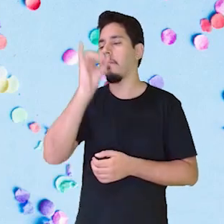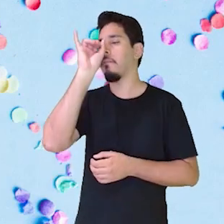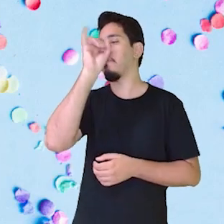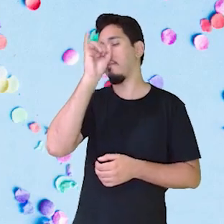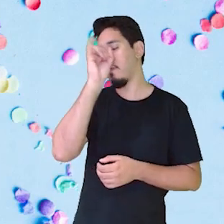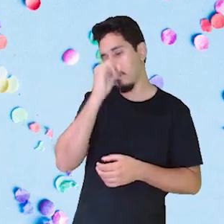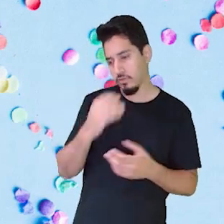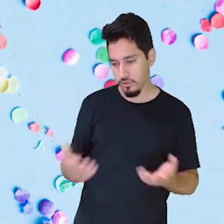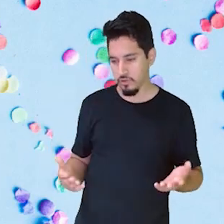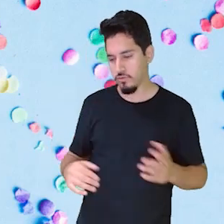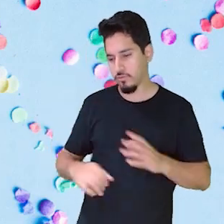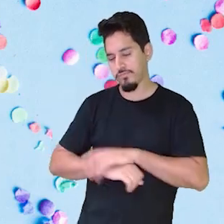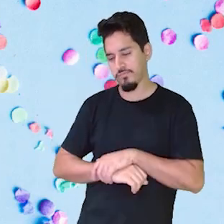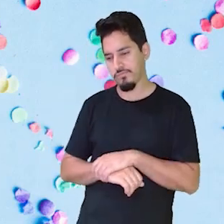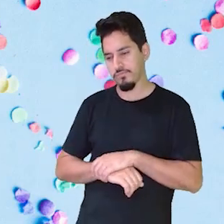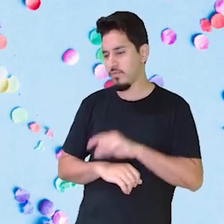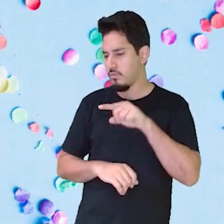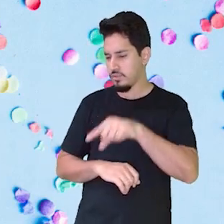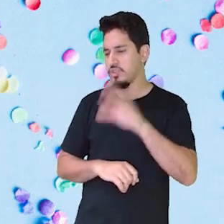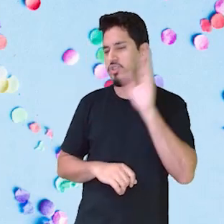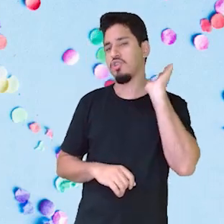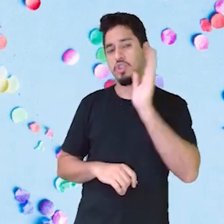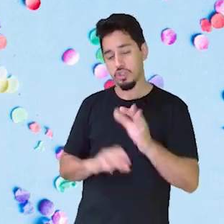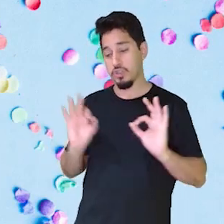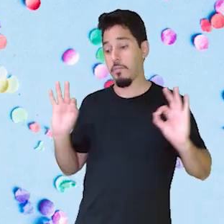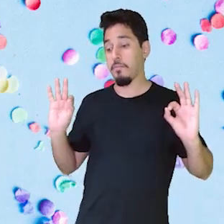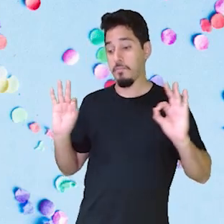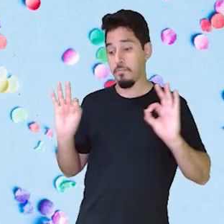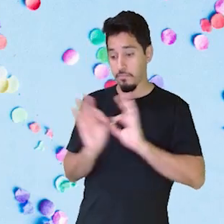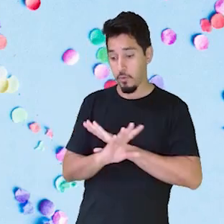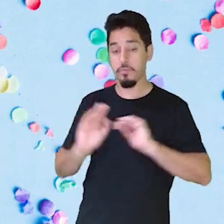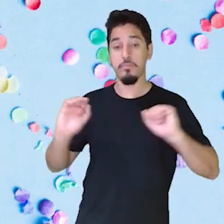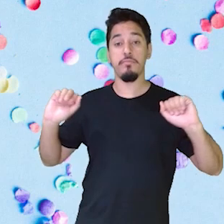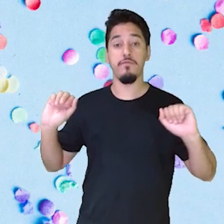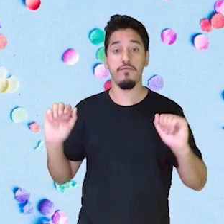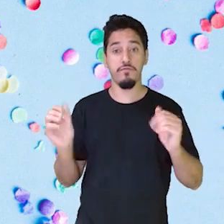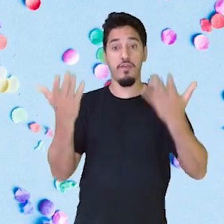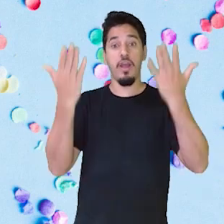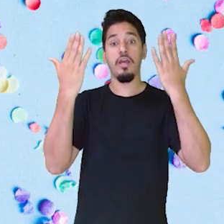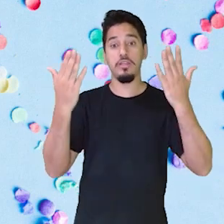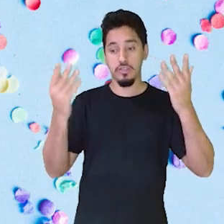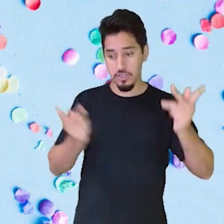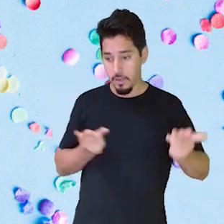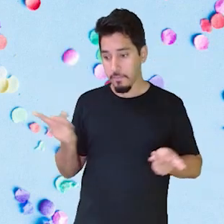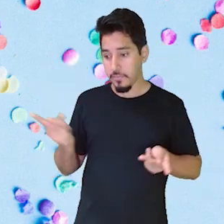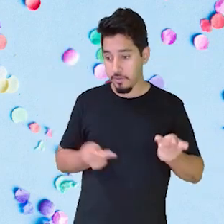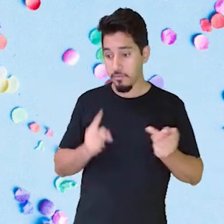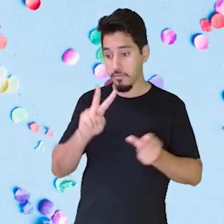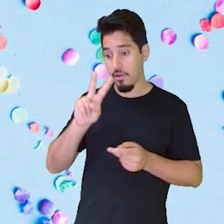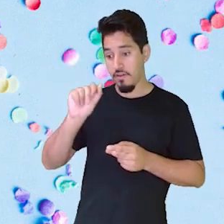porquinho. Porquinho, já está pronto para a festa da priminha, Val?